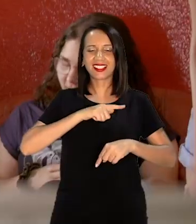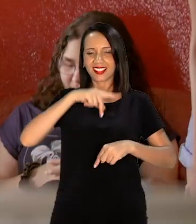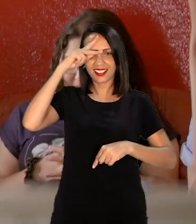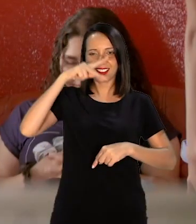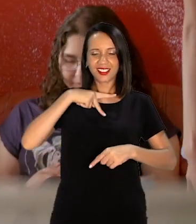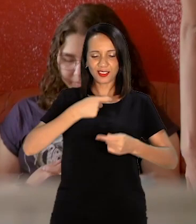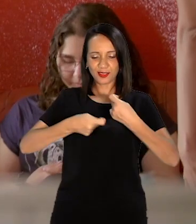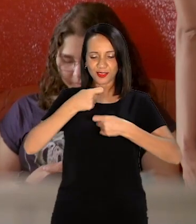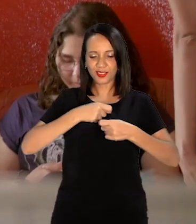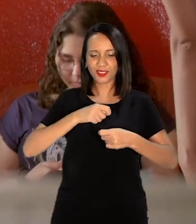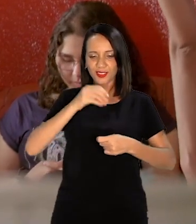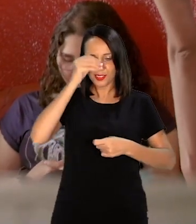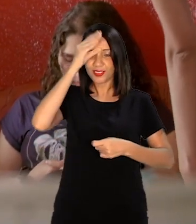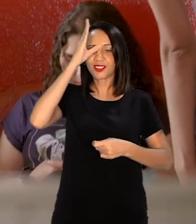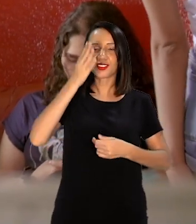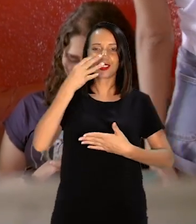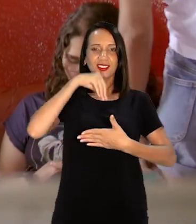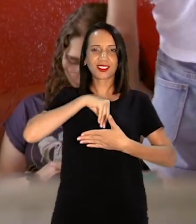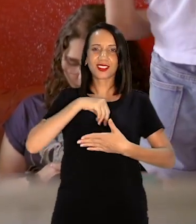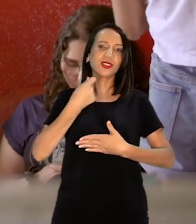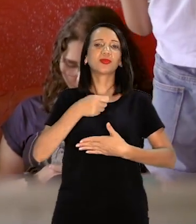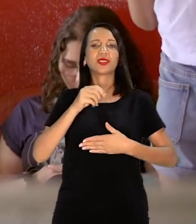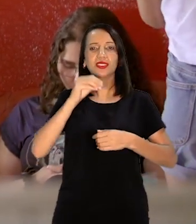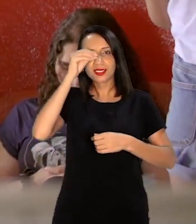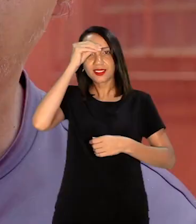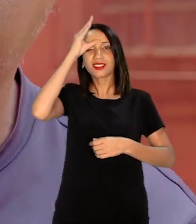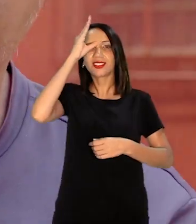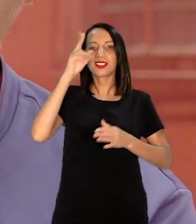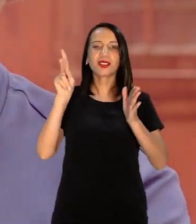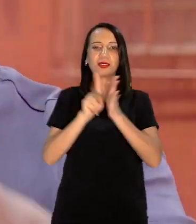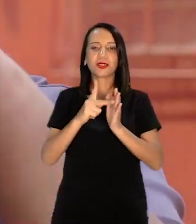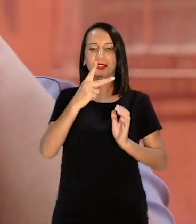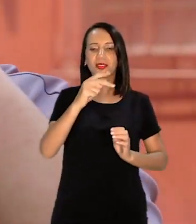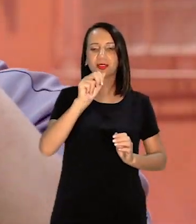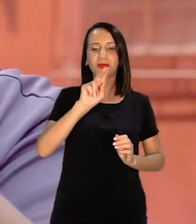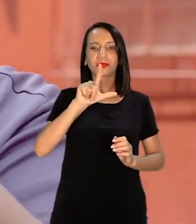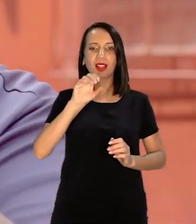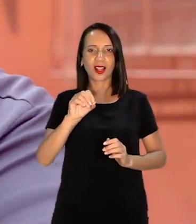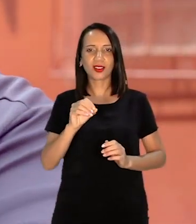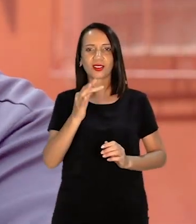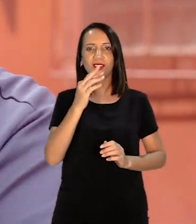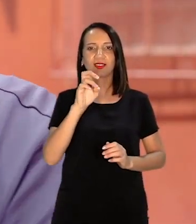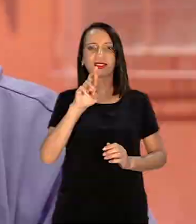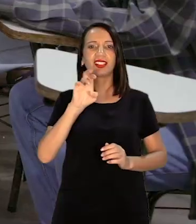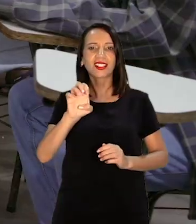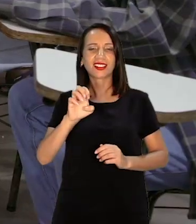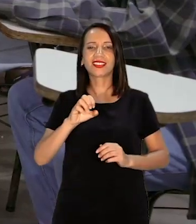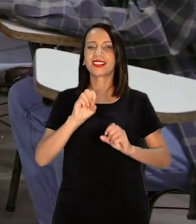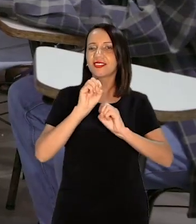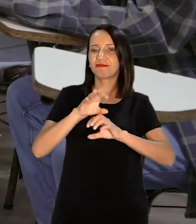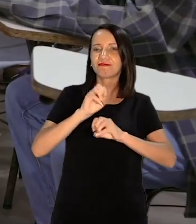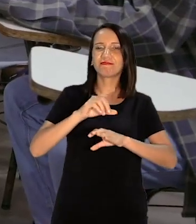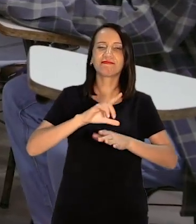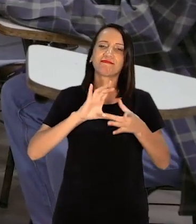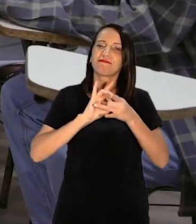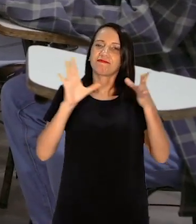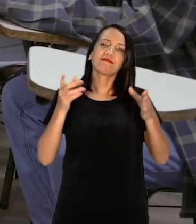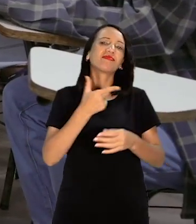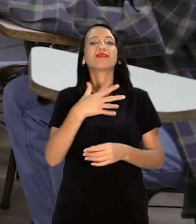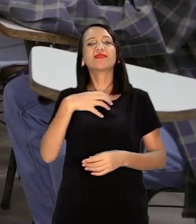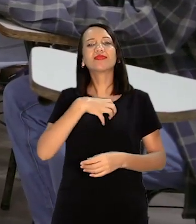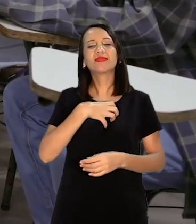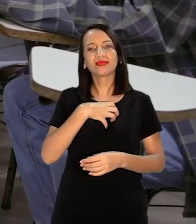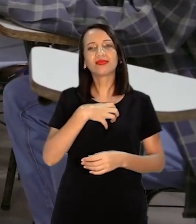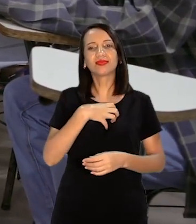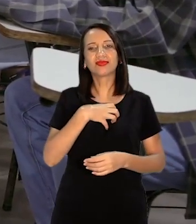dele Acabou Ele não precisa mais de cursinho Isso é Paulo Freire É uma educação libertadora Depoimentos de estudantes